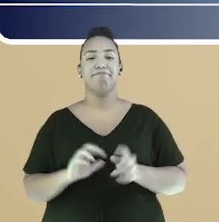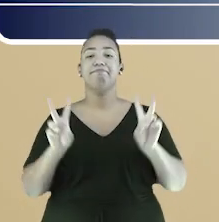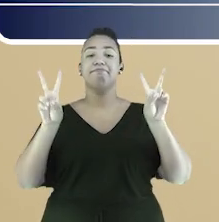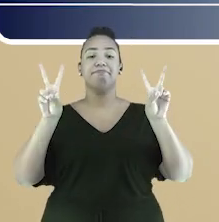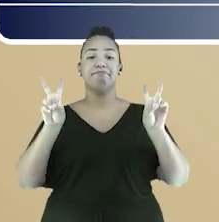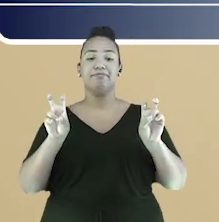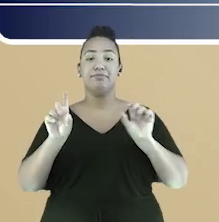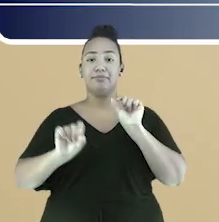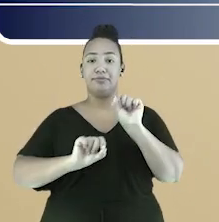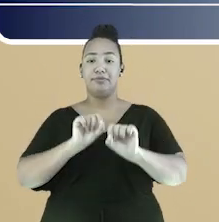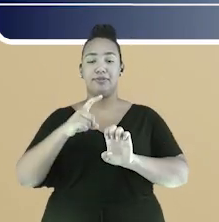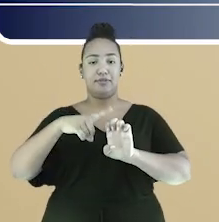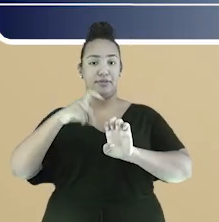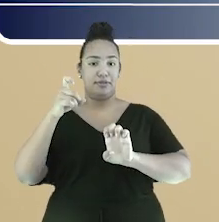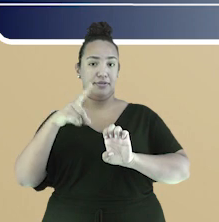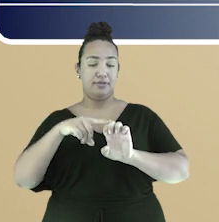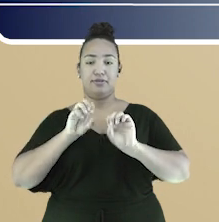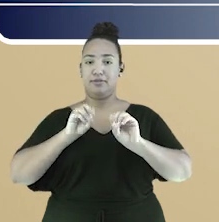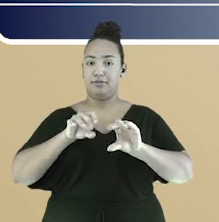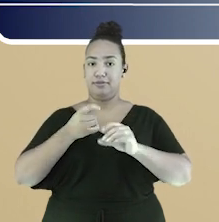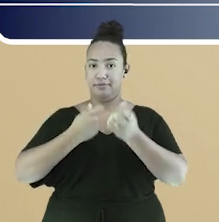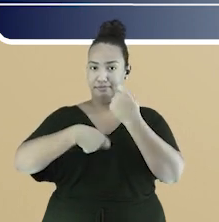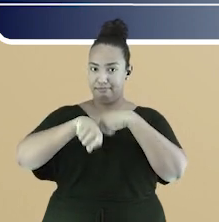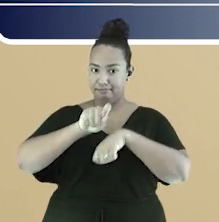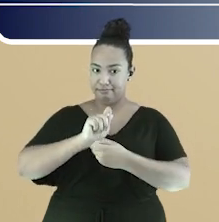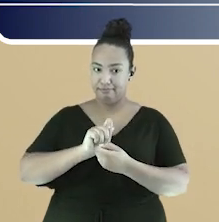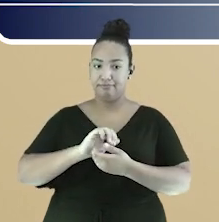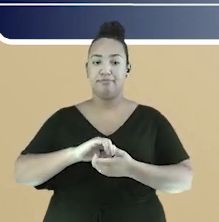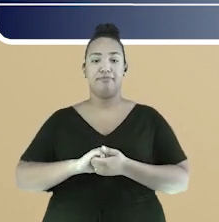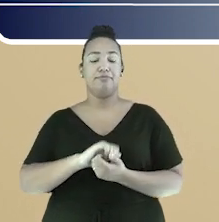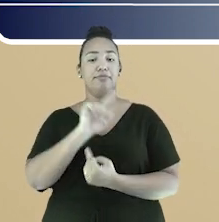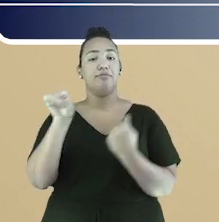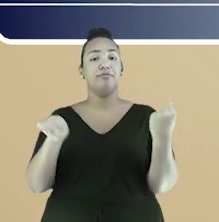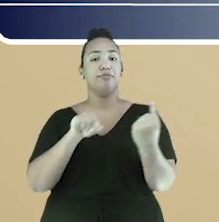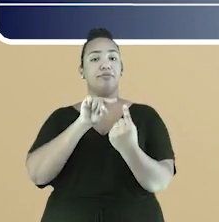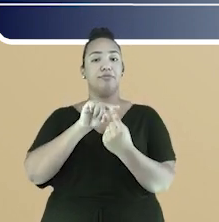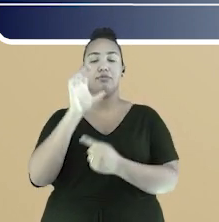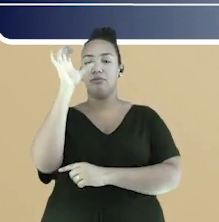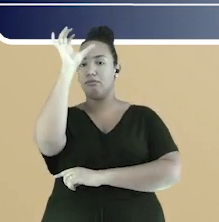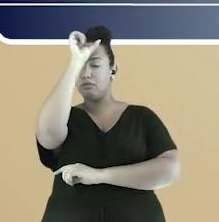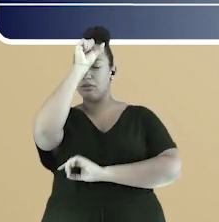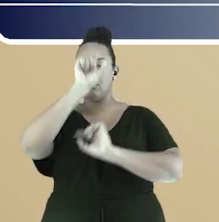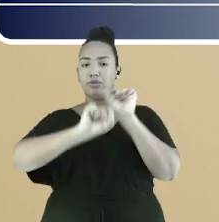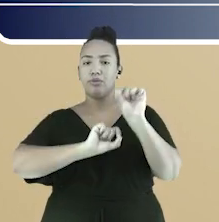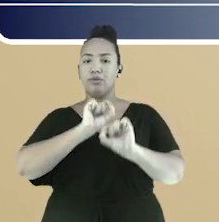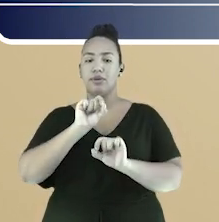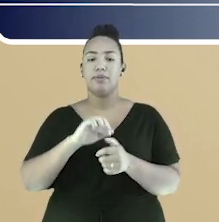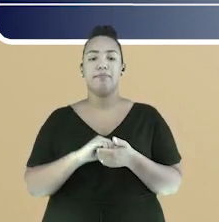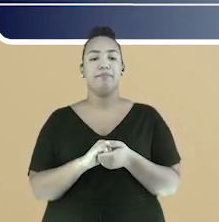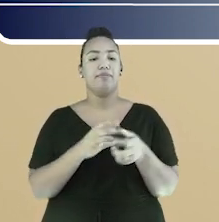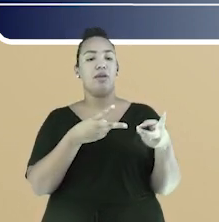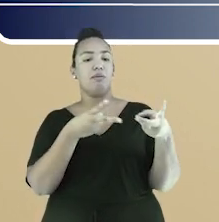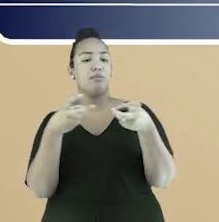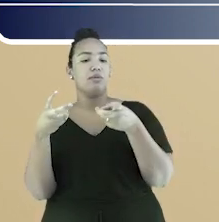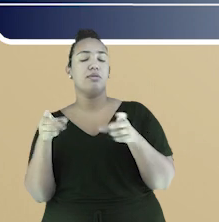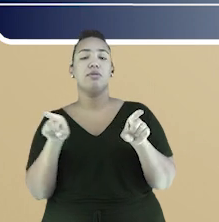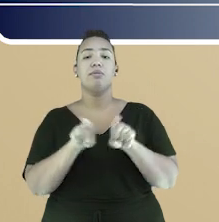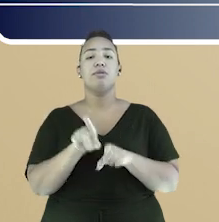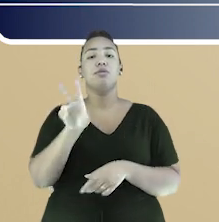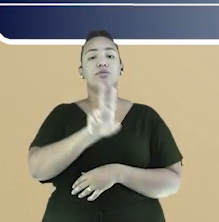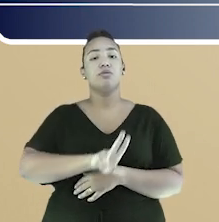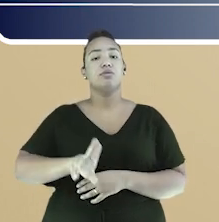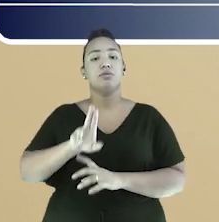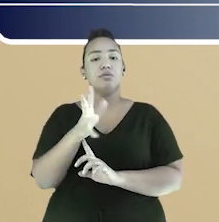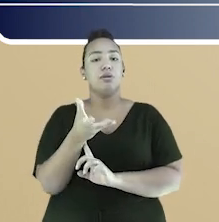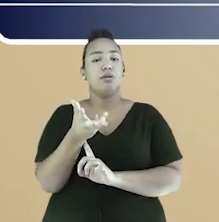temático do programa é empreendedorismo e educação financeira. O objetivo de aprendizagem é compreender e utilizar a arte